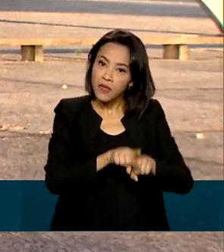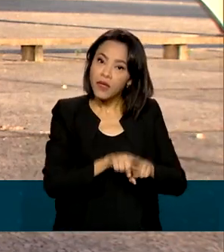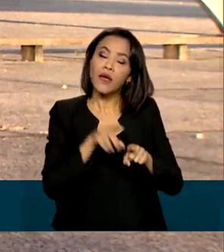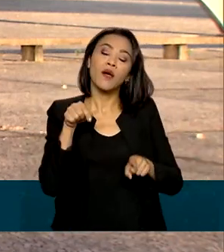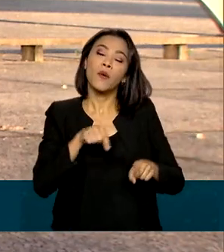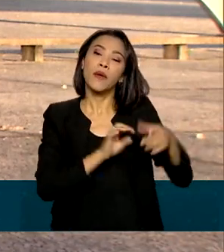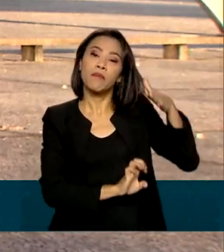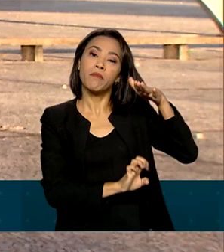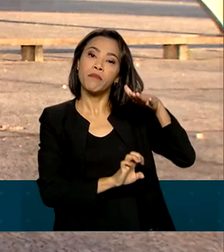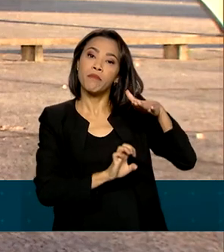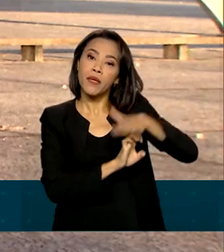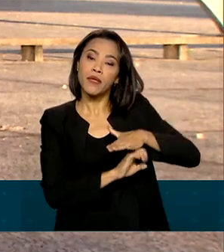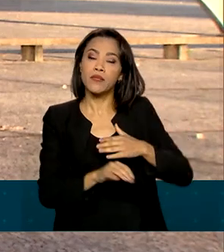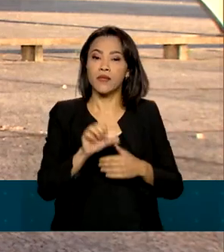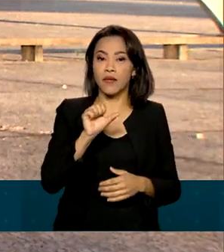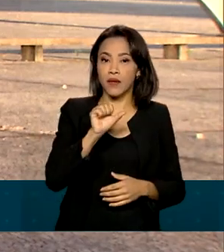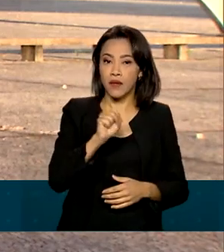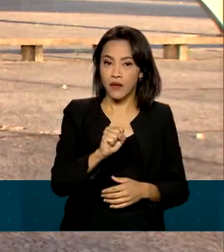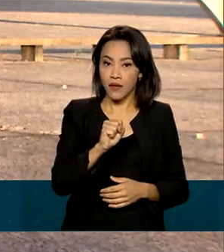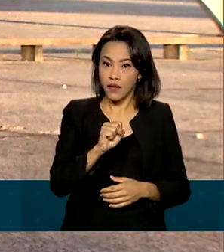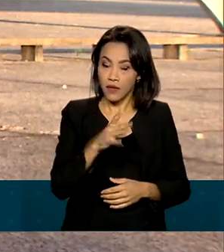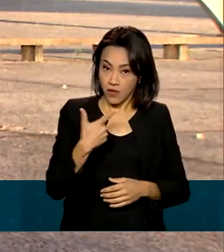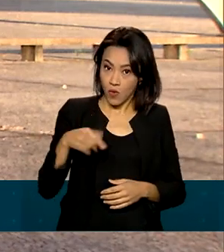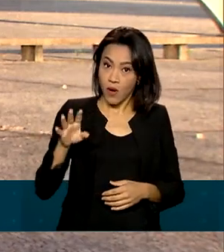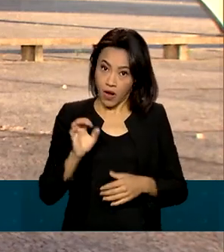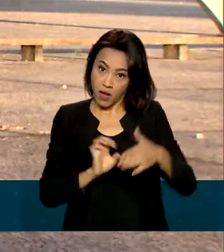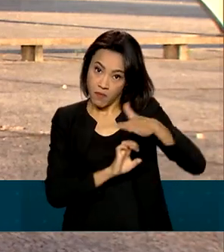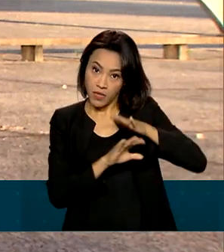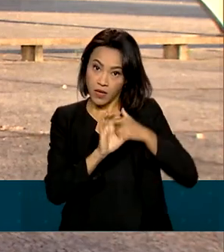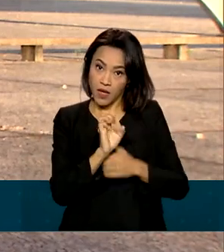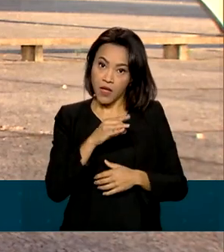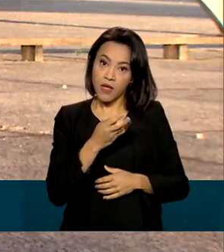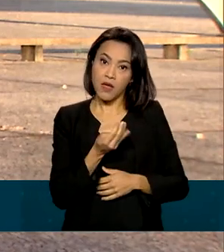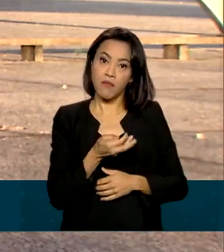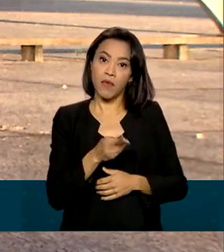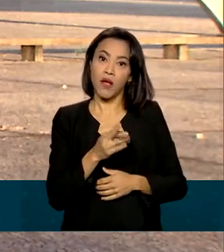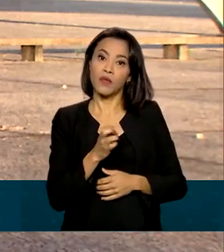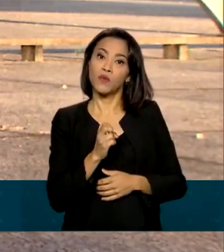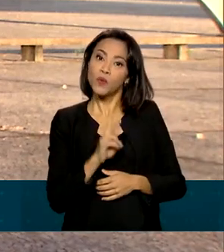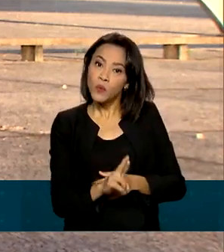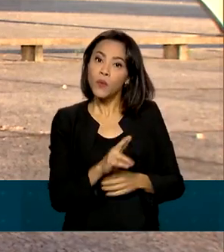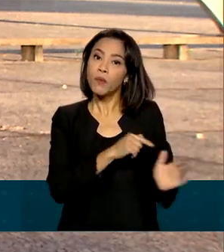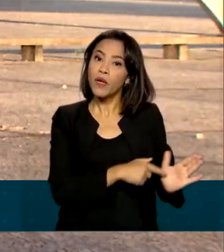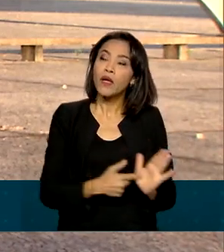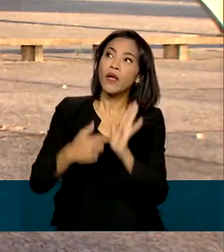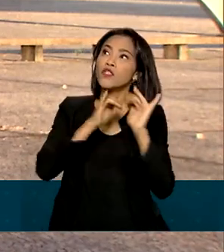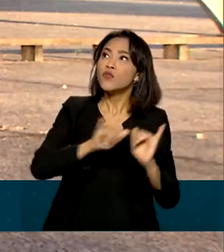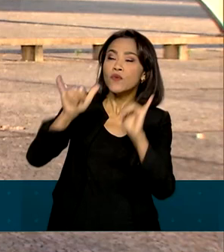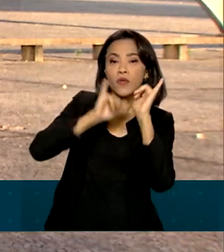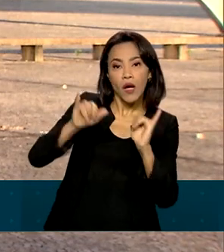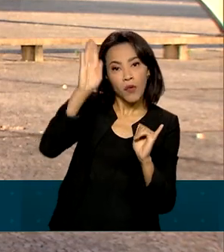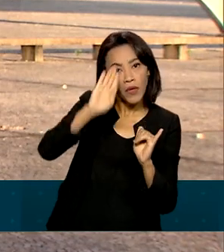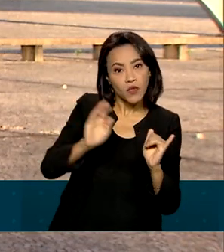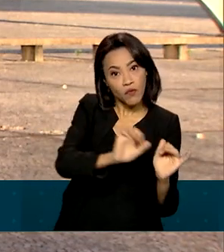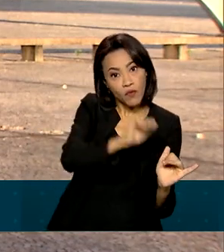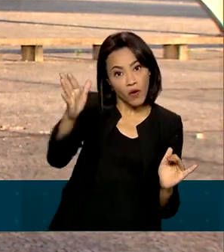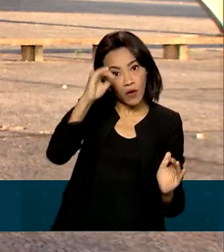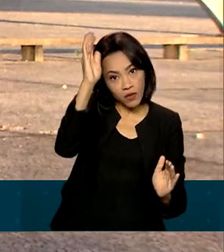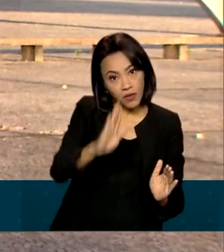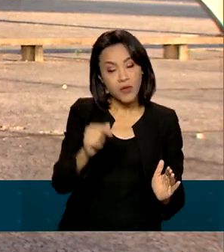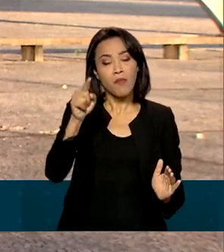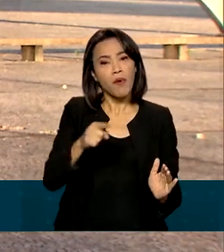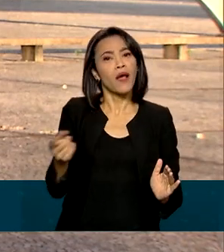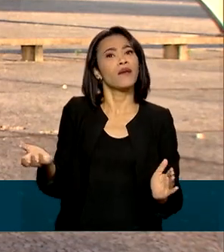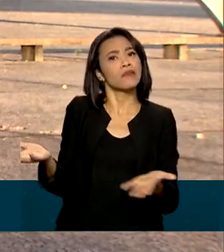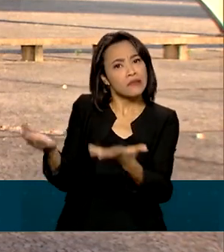a Embratur iniciou uma série de medidas para reforçar a divulgação do Brasil no exterior. O objetivo é alcançar o patamar